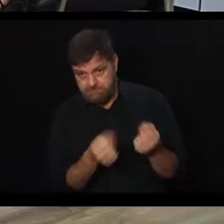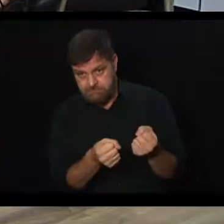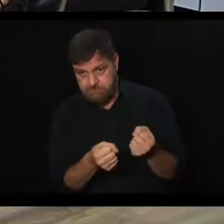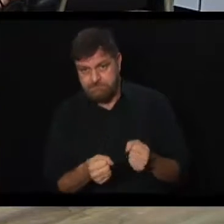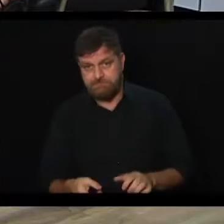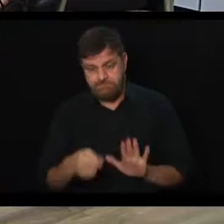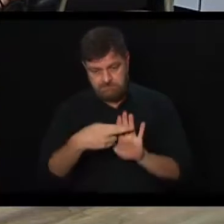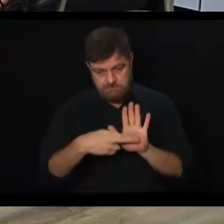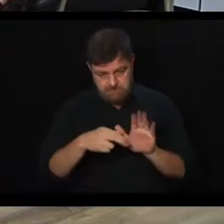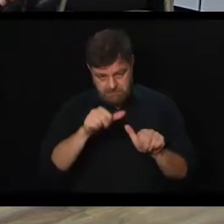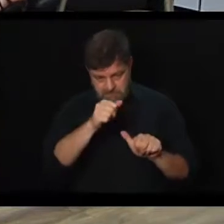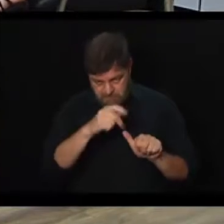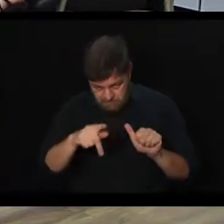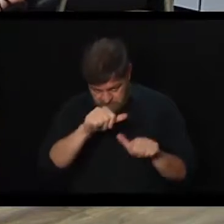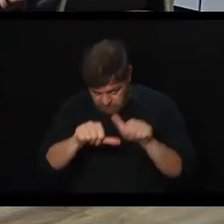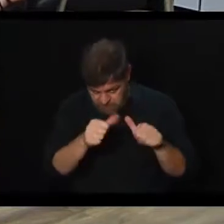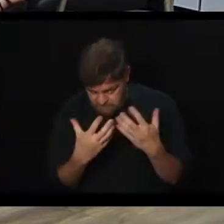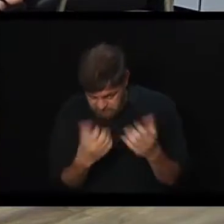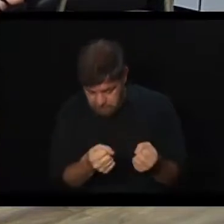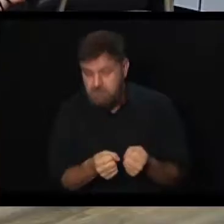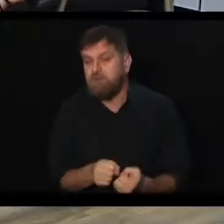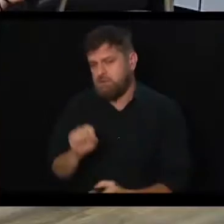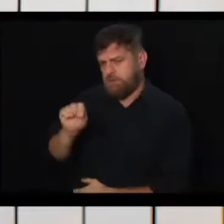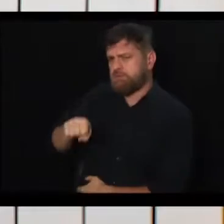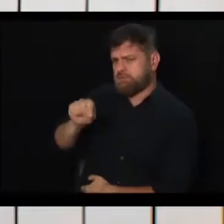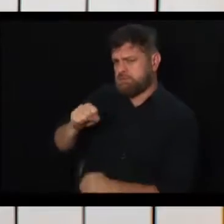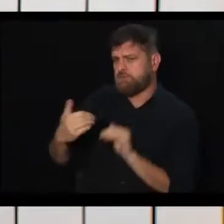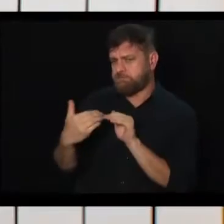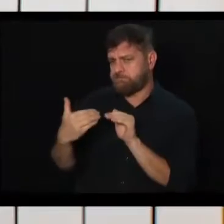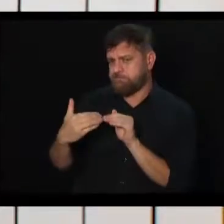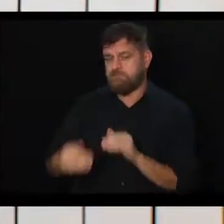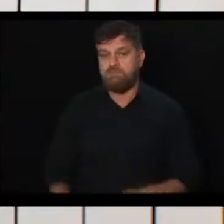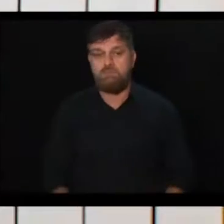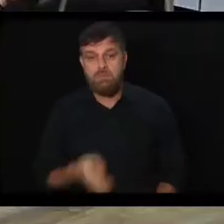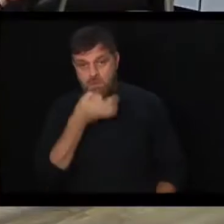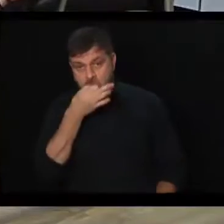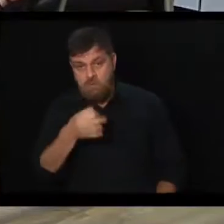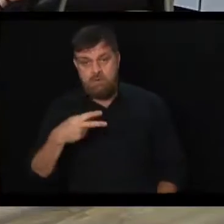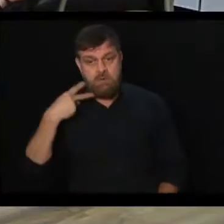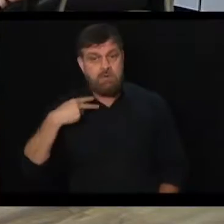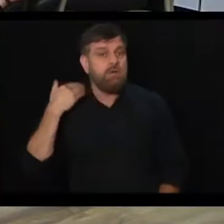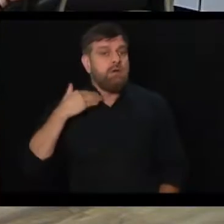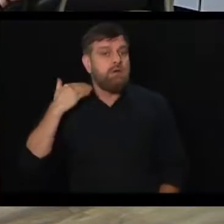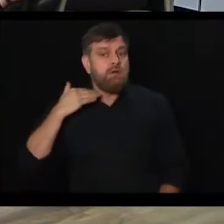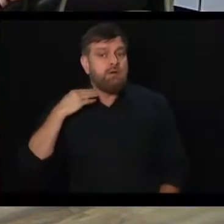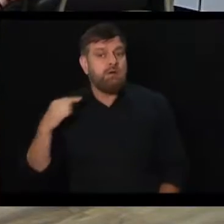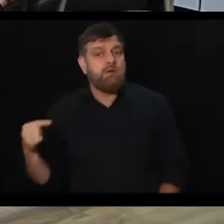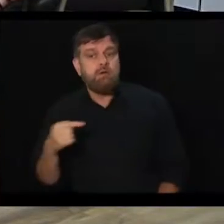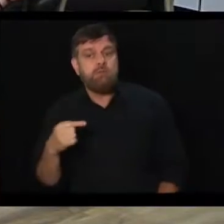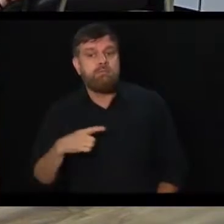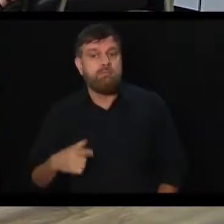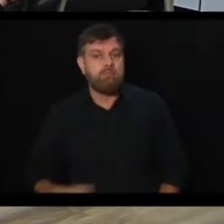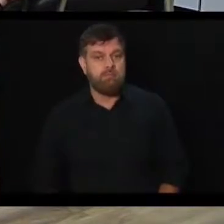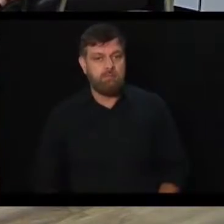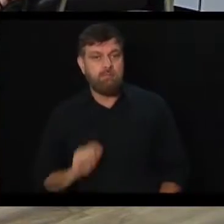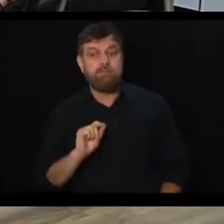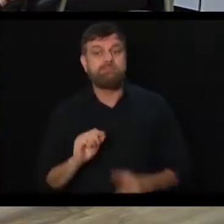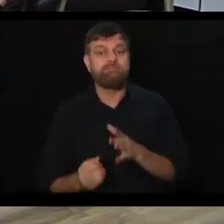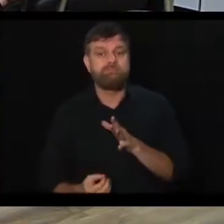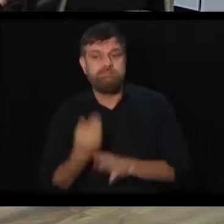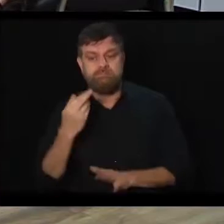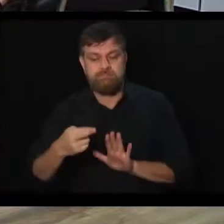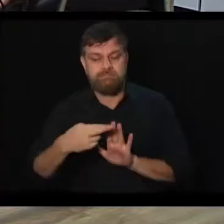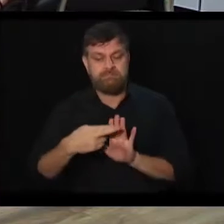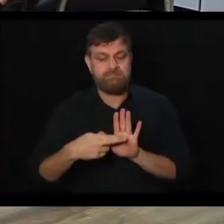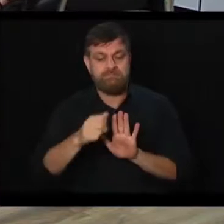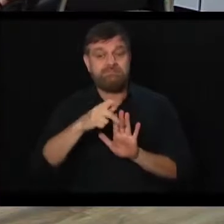Totalmente a favor. Tá certo. Então, agora a gente vai conversar com a viradora Mariana Conte. Viradora Mariana, e para a senhora, qual é a reforma,